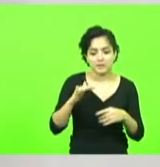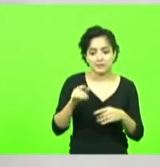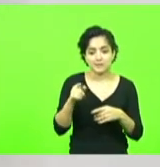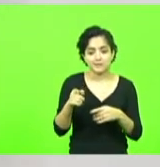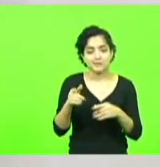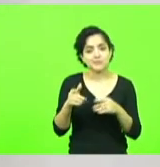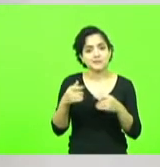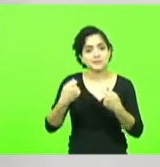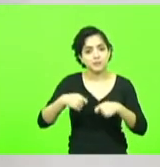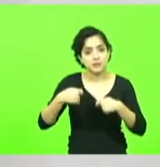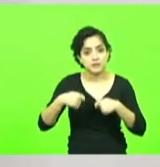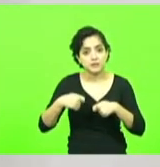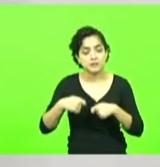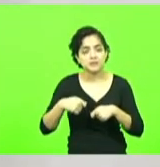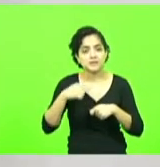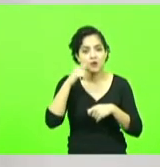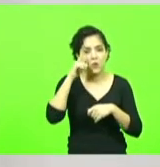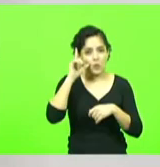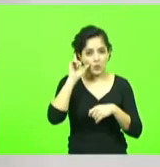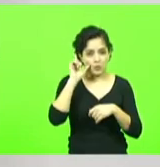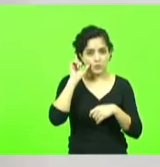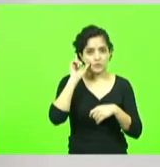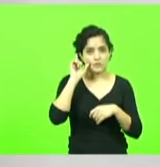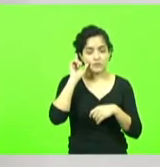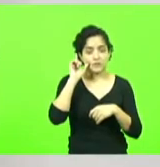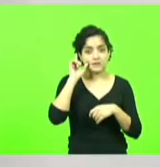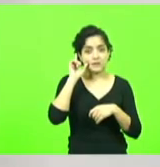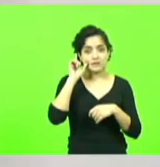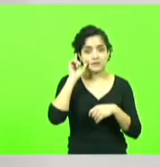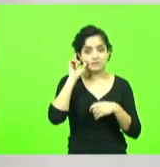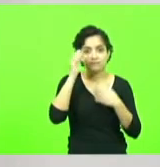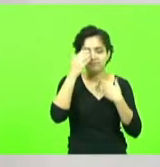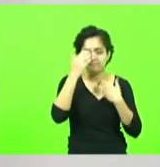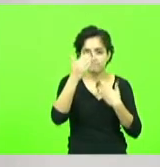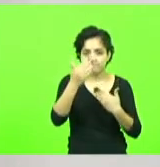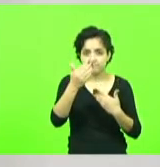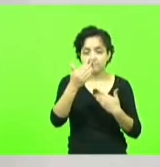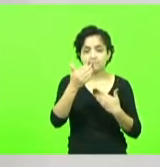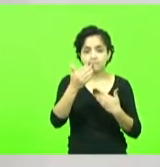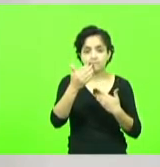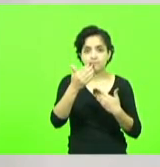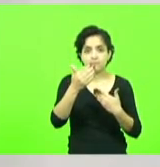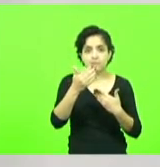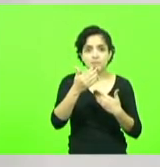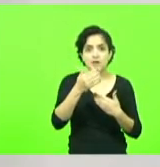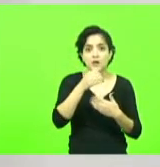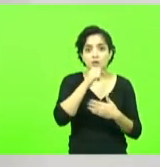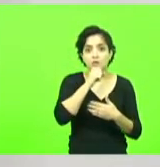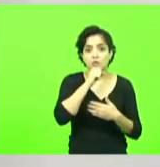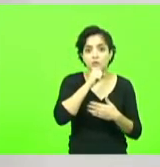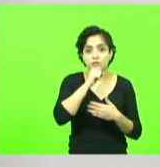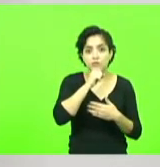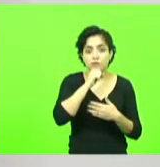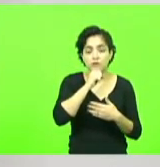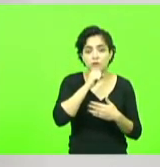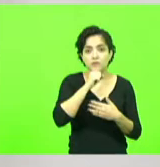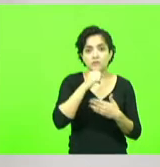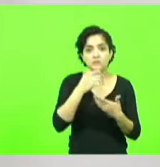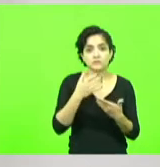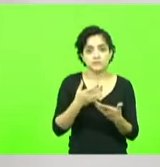ontem eu recebi o agradecimento de uma vó de uma criança